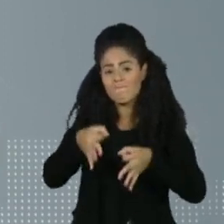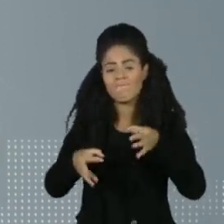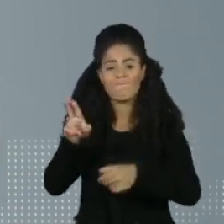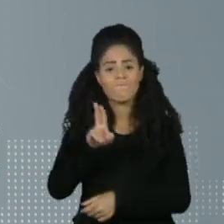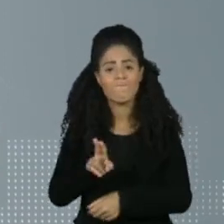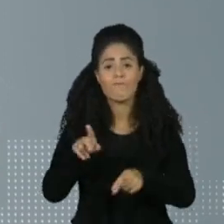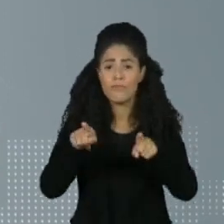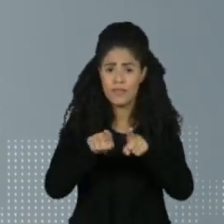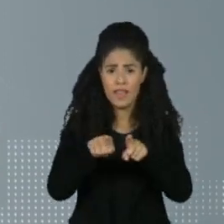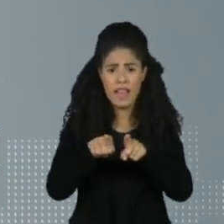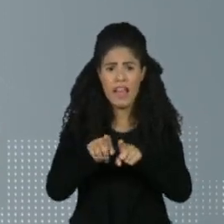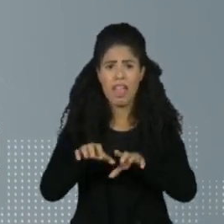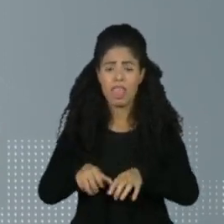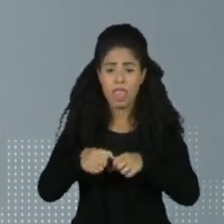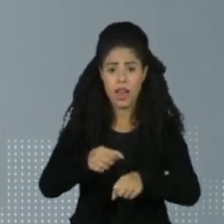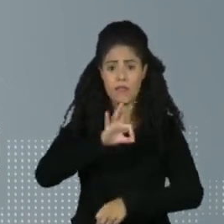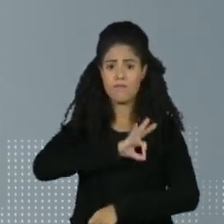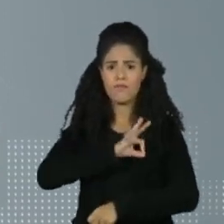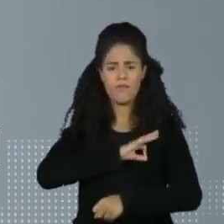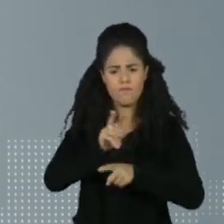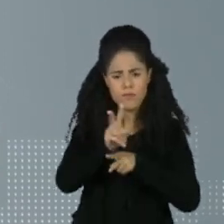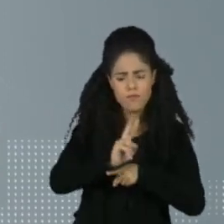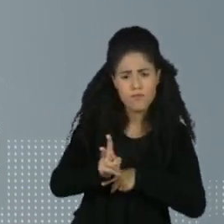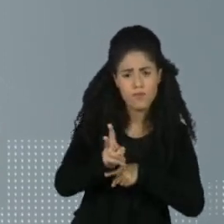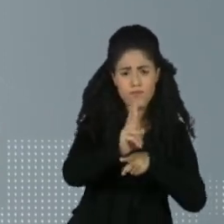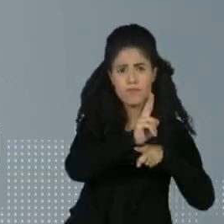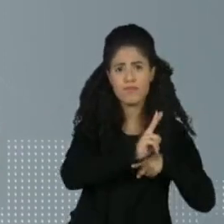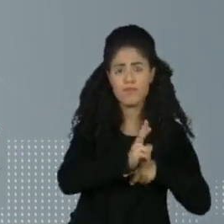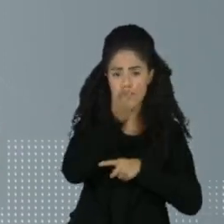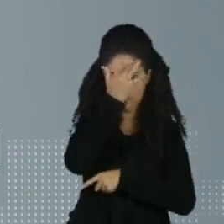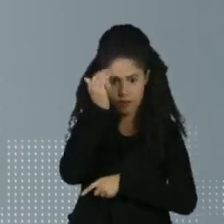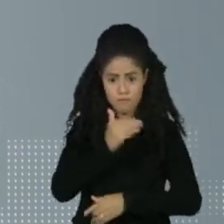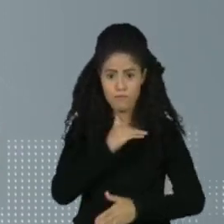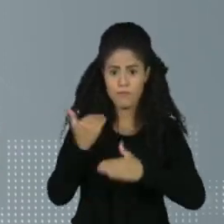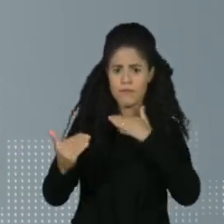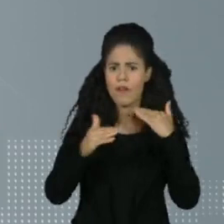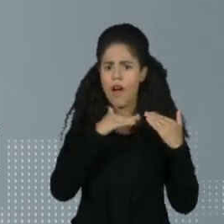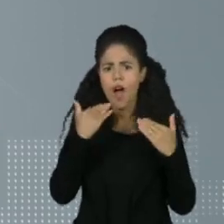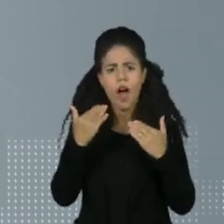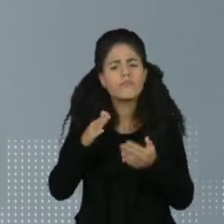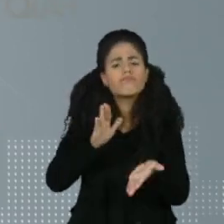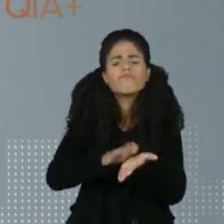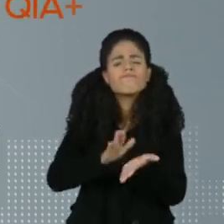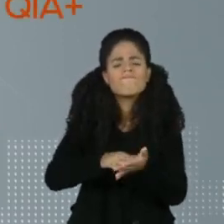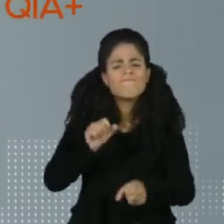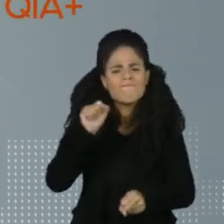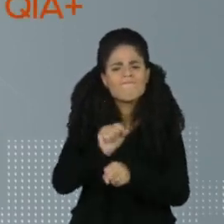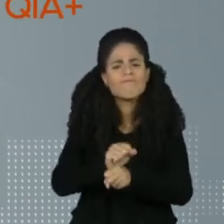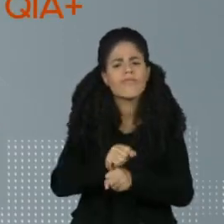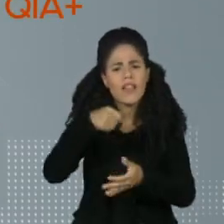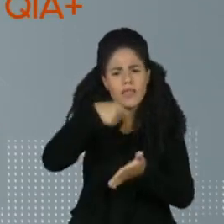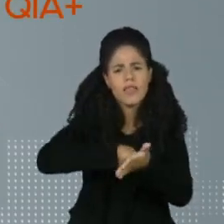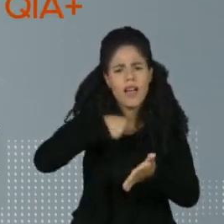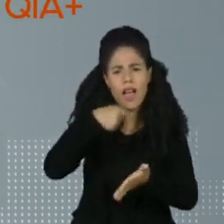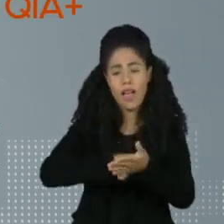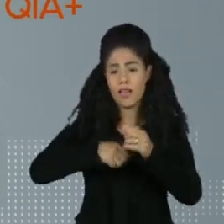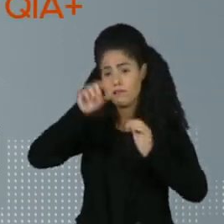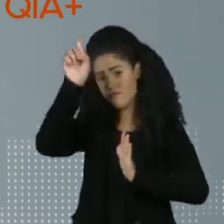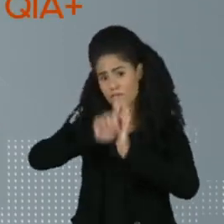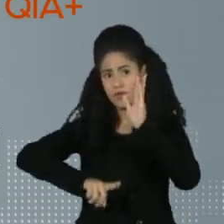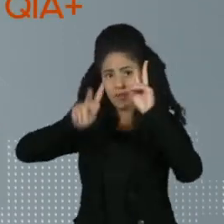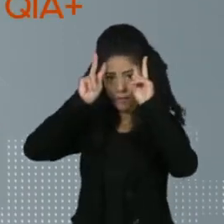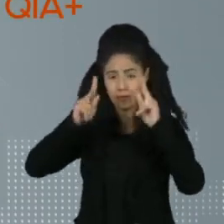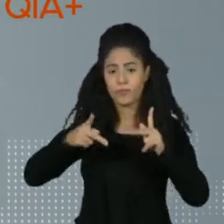excessivo da força pela polícia, a morte de defensores dos direitos humanos e a violência contra a comunidade